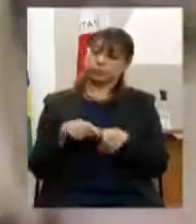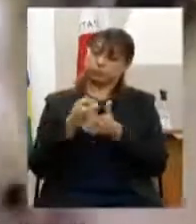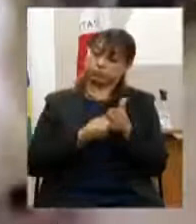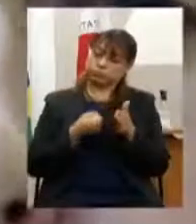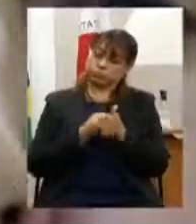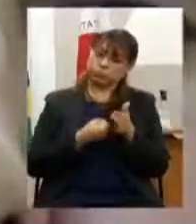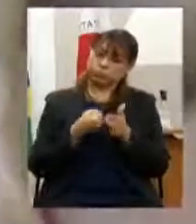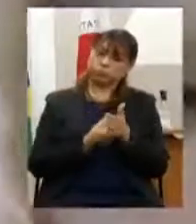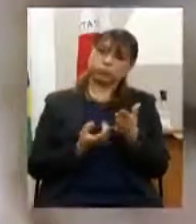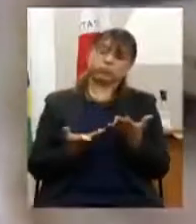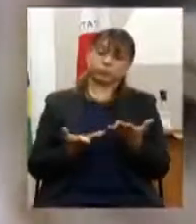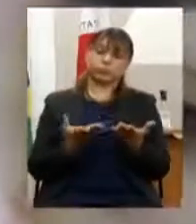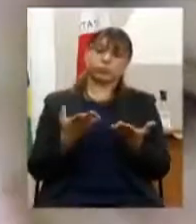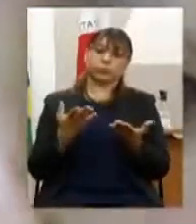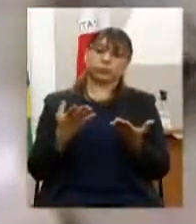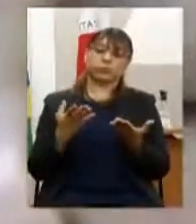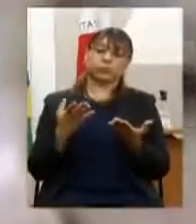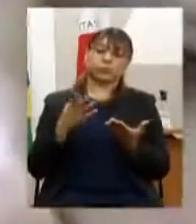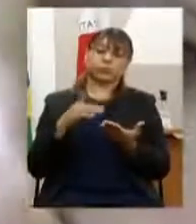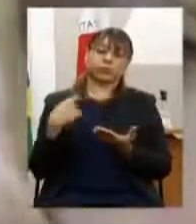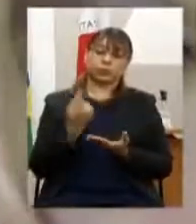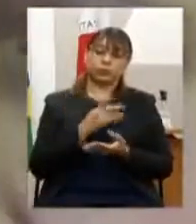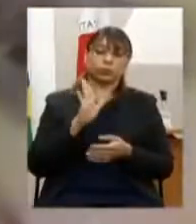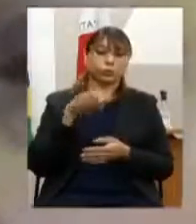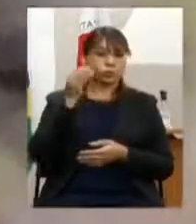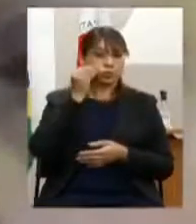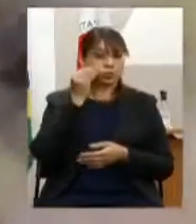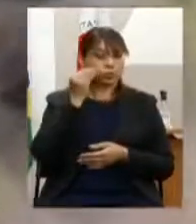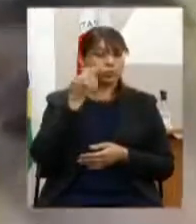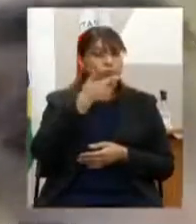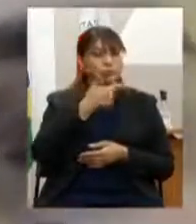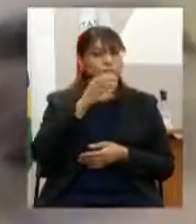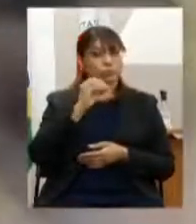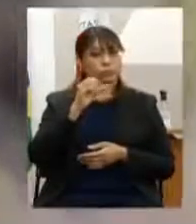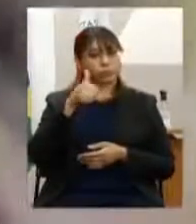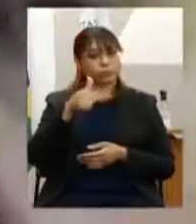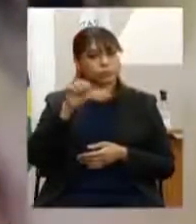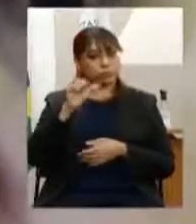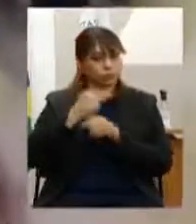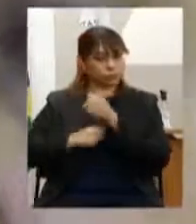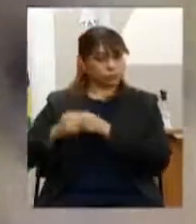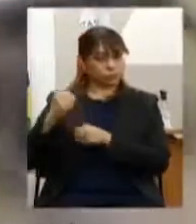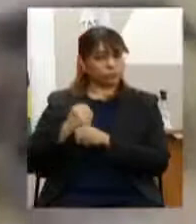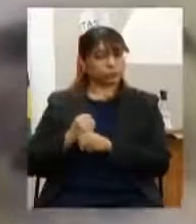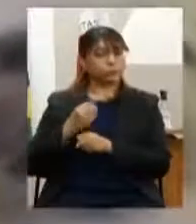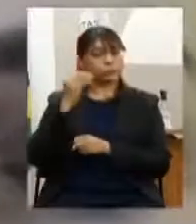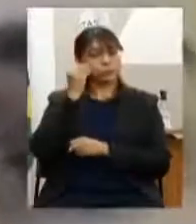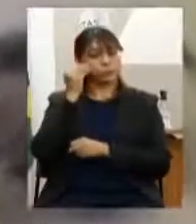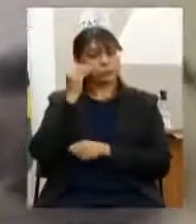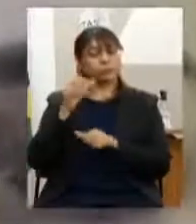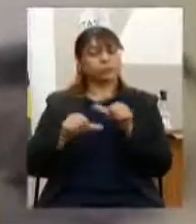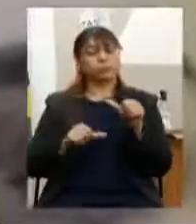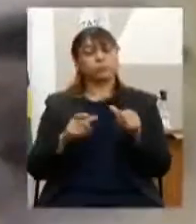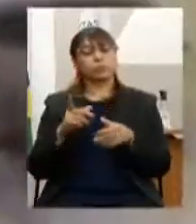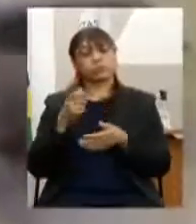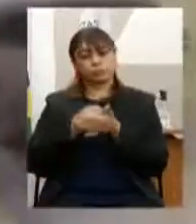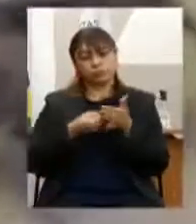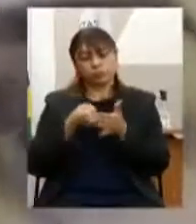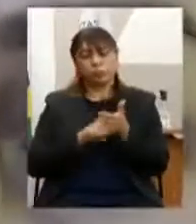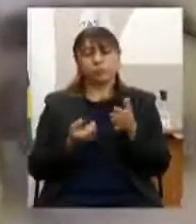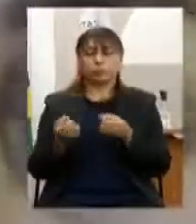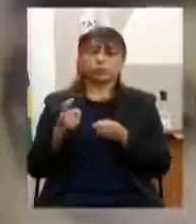civil que foi realizado na revisão do PPAG de 2019 foi deliberado pela comissão, pela